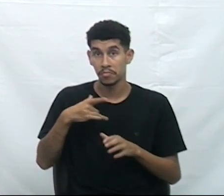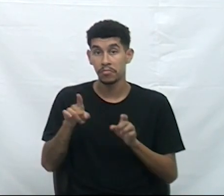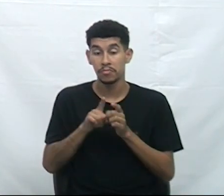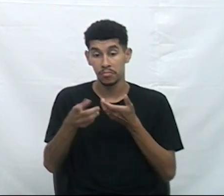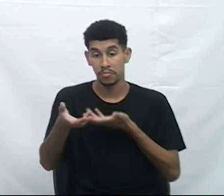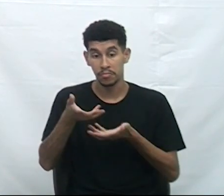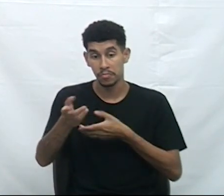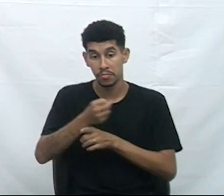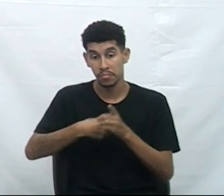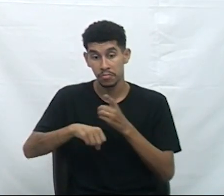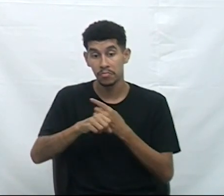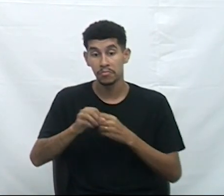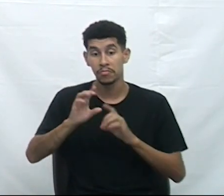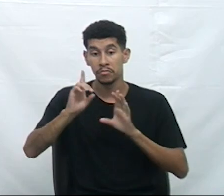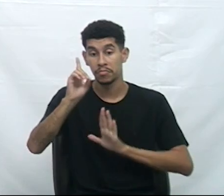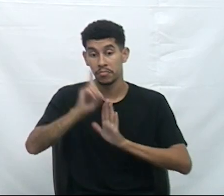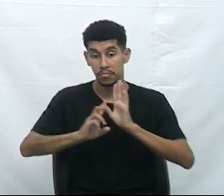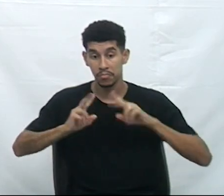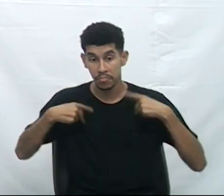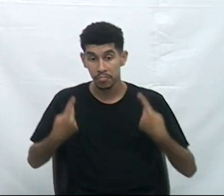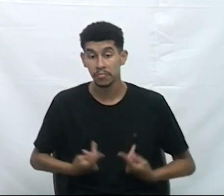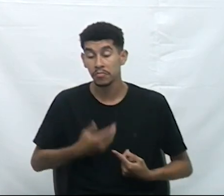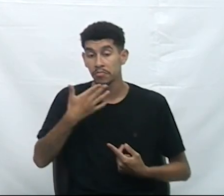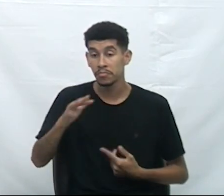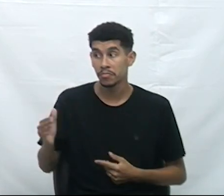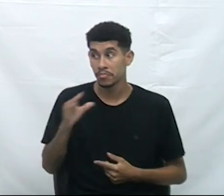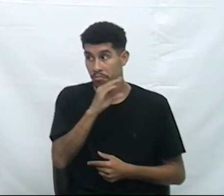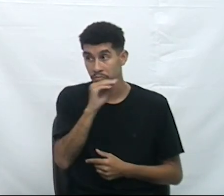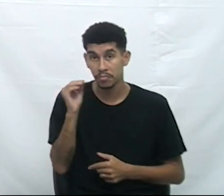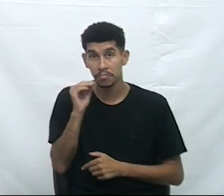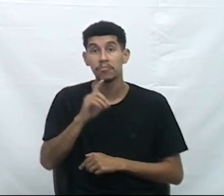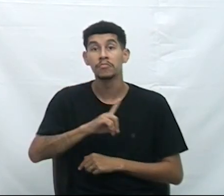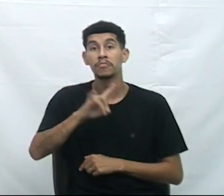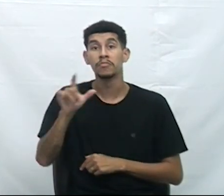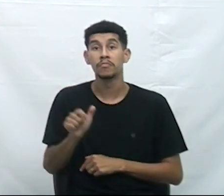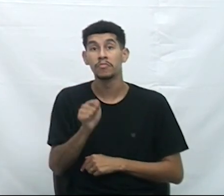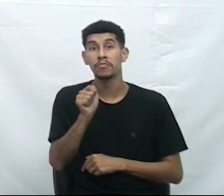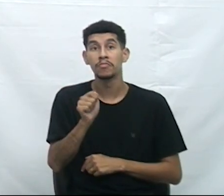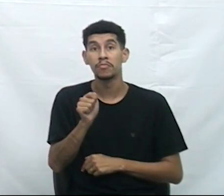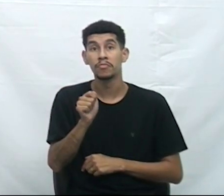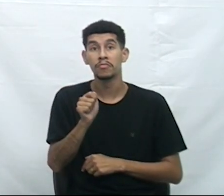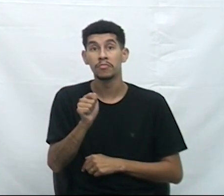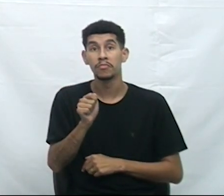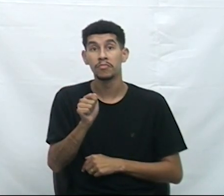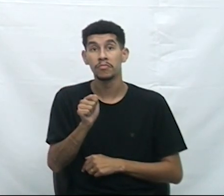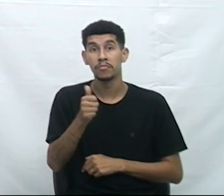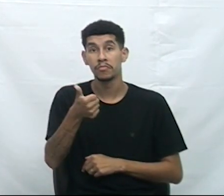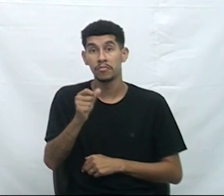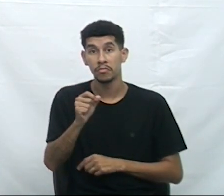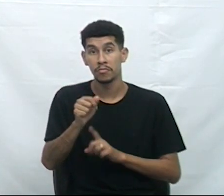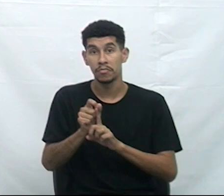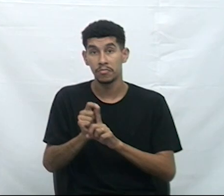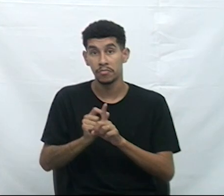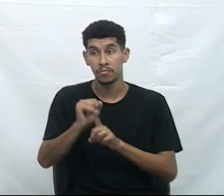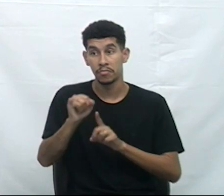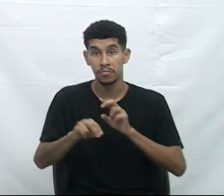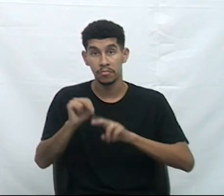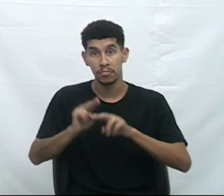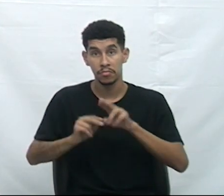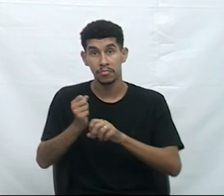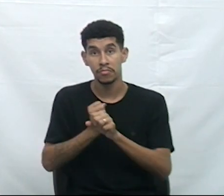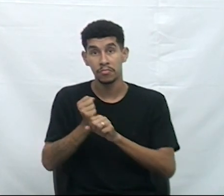Social, Direitos Humanos, Infância e Adolescência, de 10 do mês de junho de